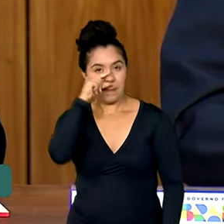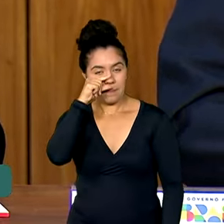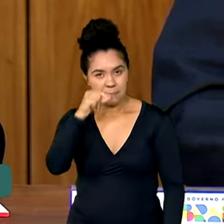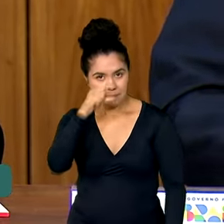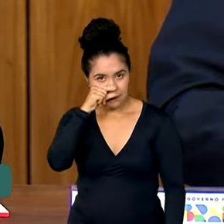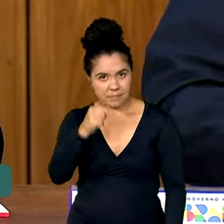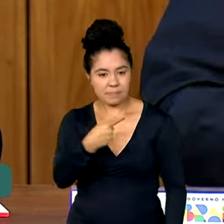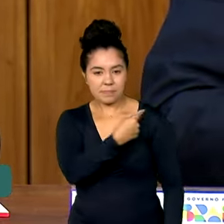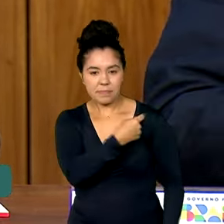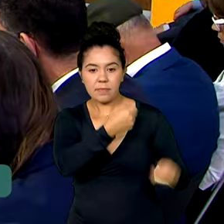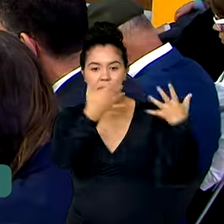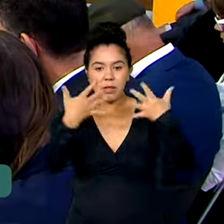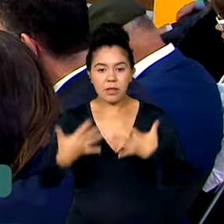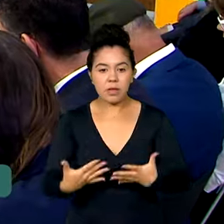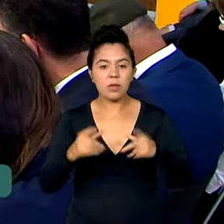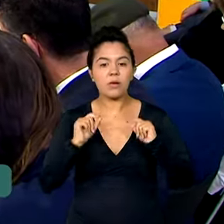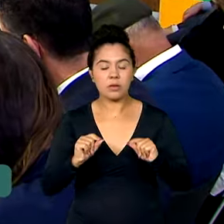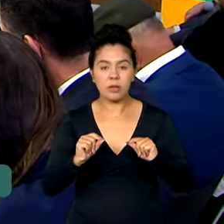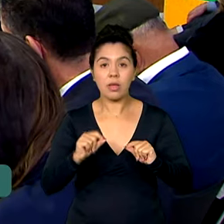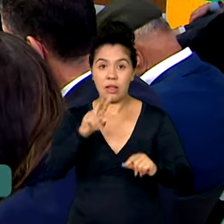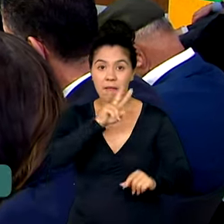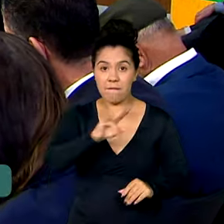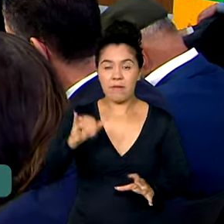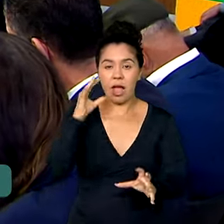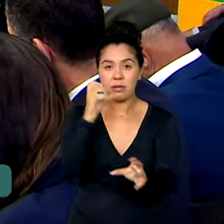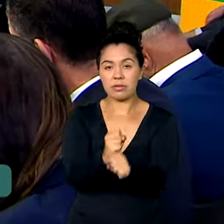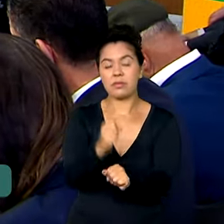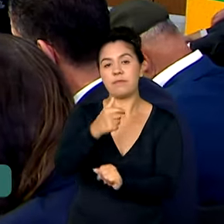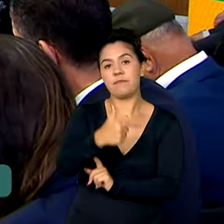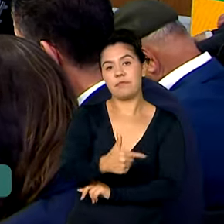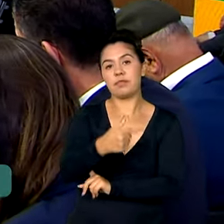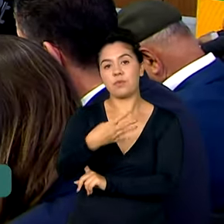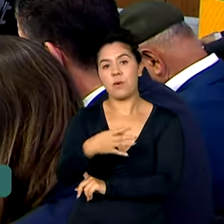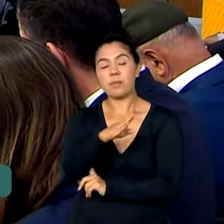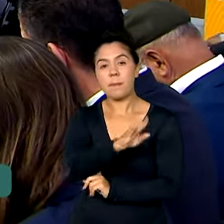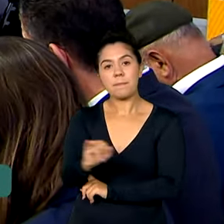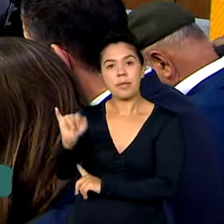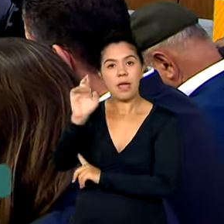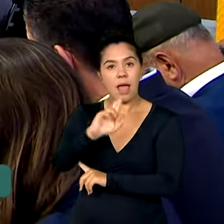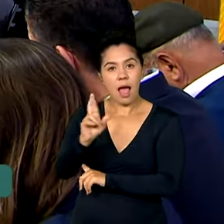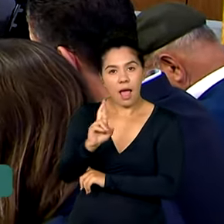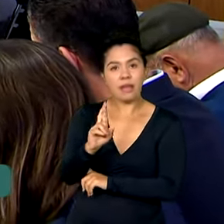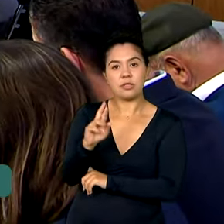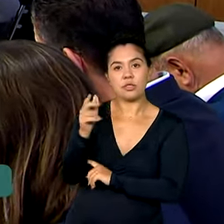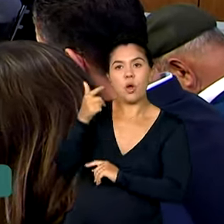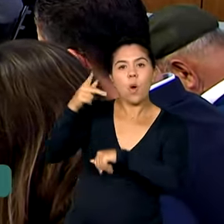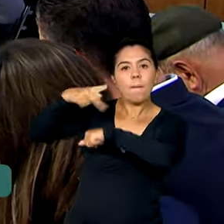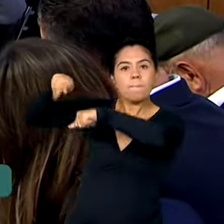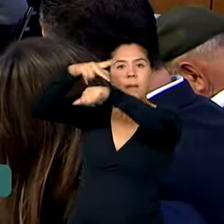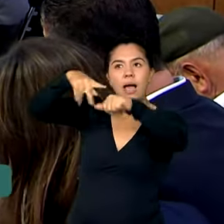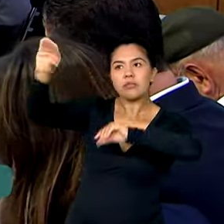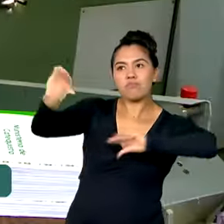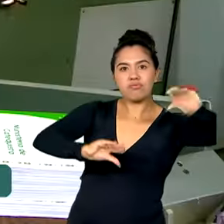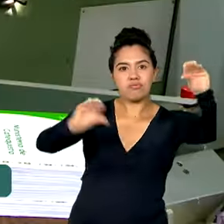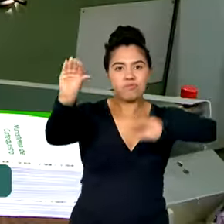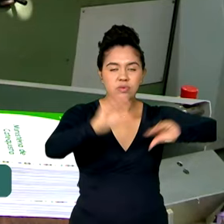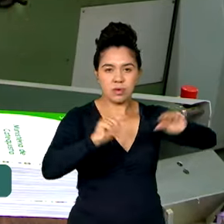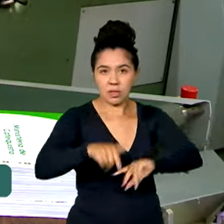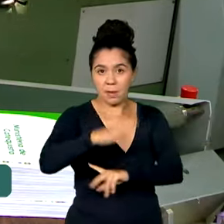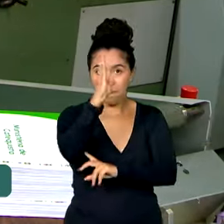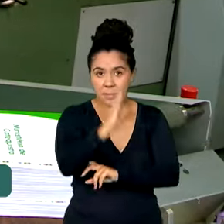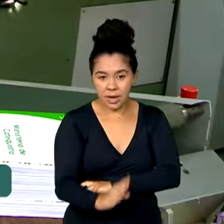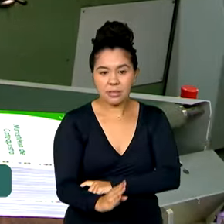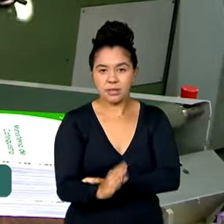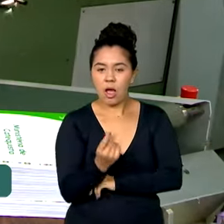que as iniciativas vão atrair 24 bilhões de reais de investimentos estrangeiros em fundos brasileiros. Esses